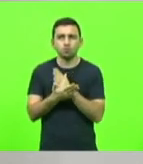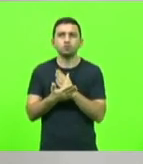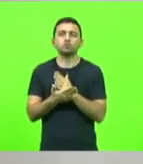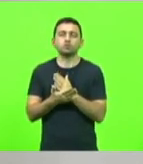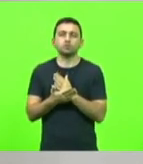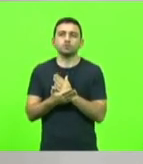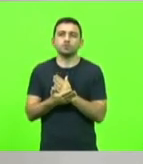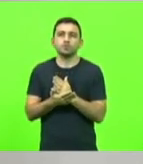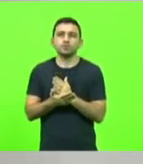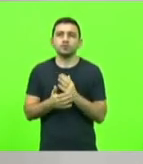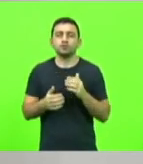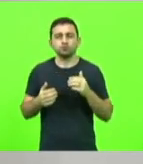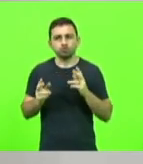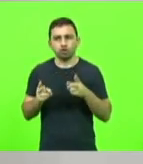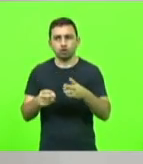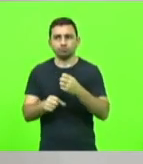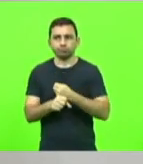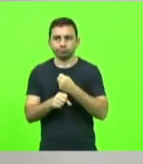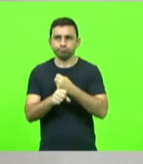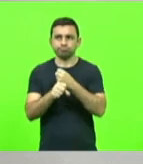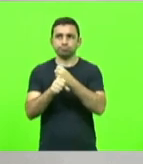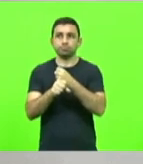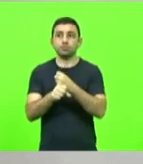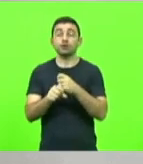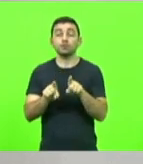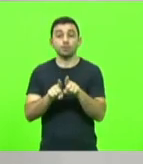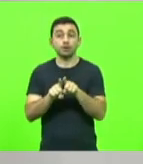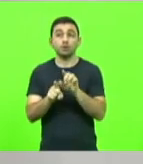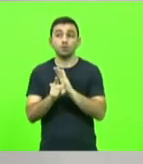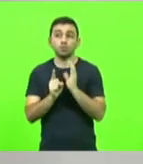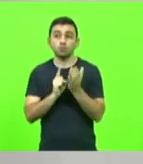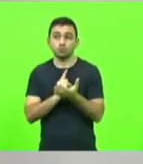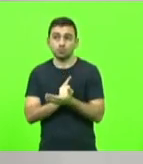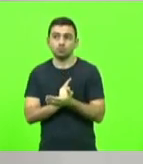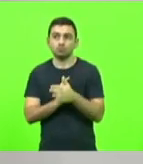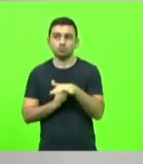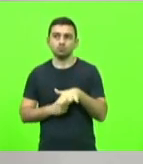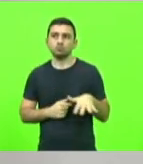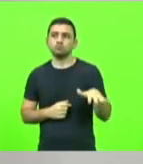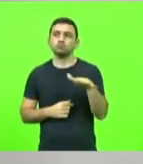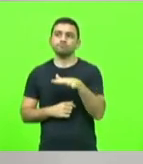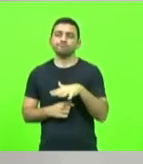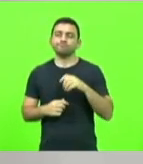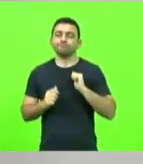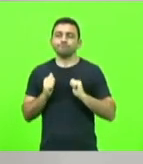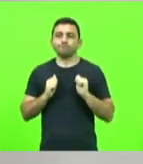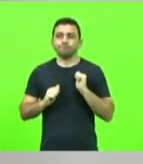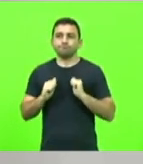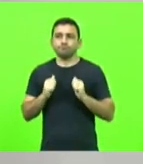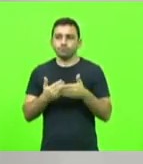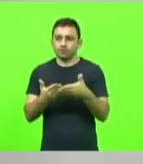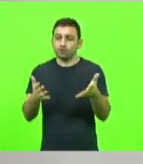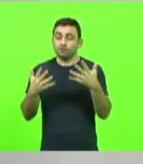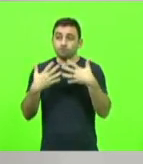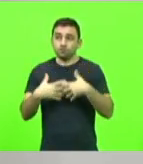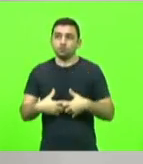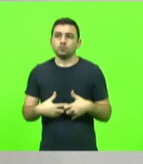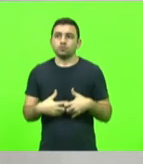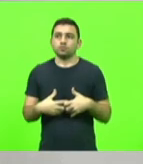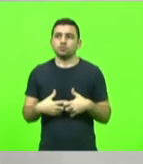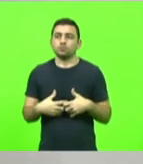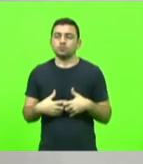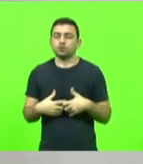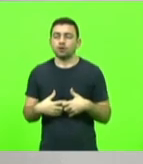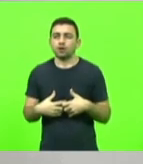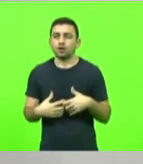tocadas. E toda a comunidade da região espera que isso funcione o quanto